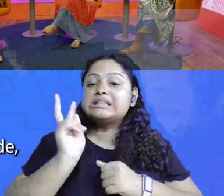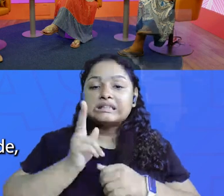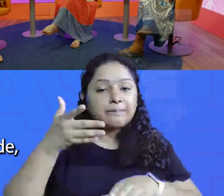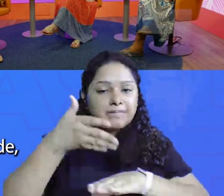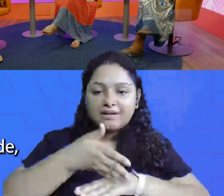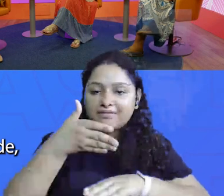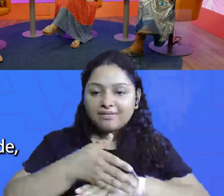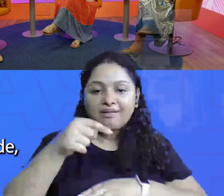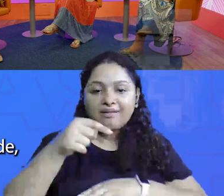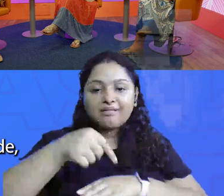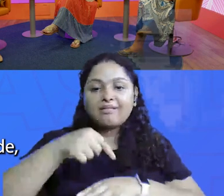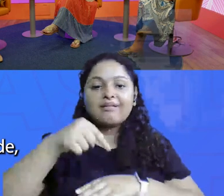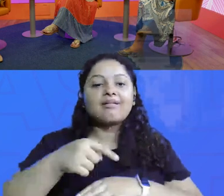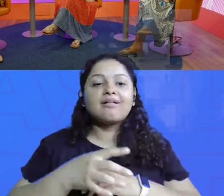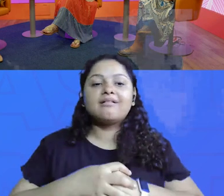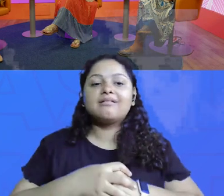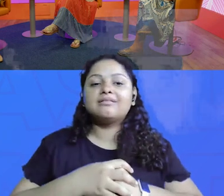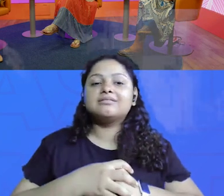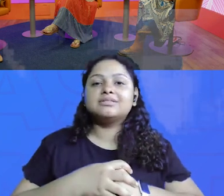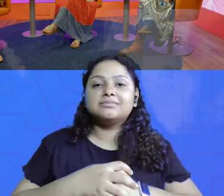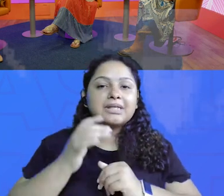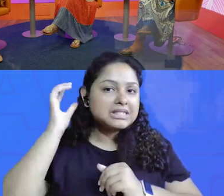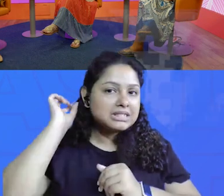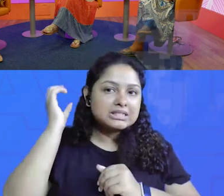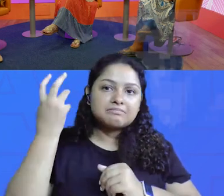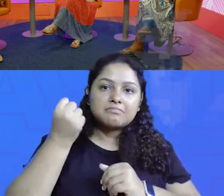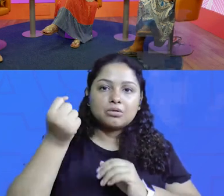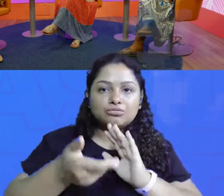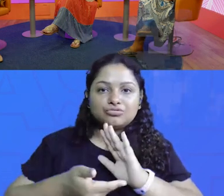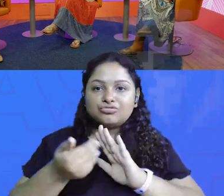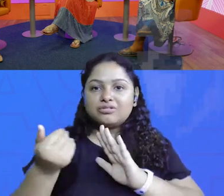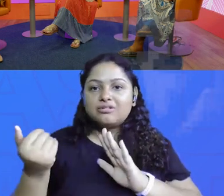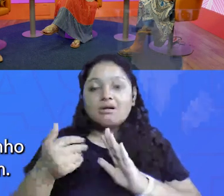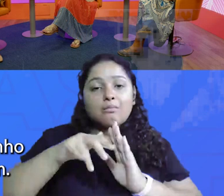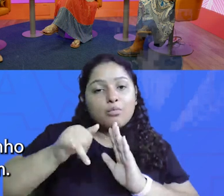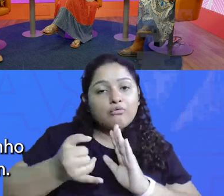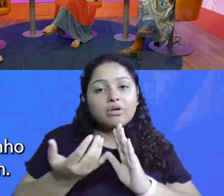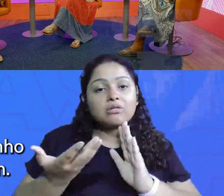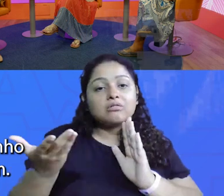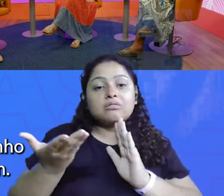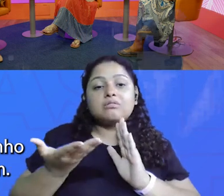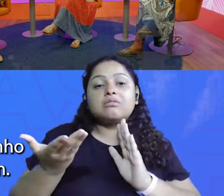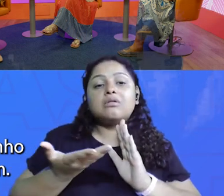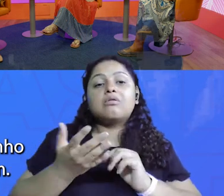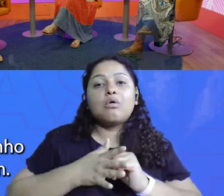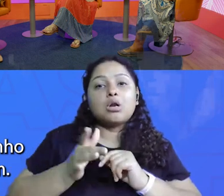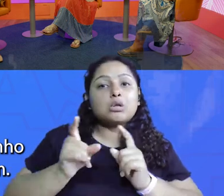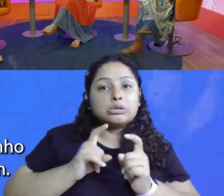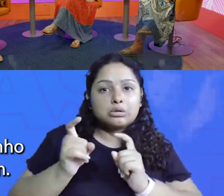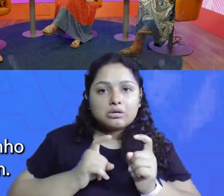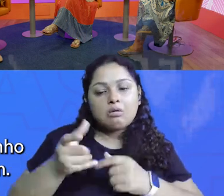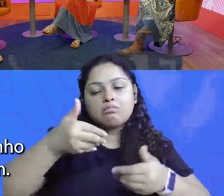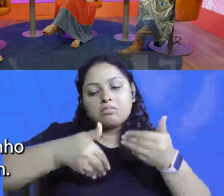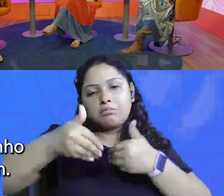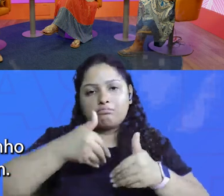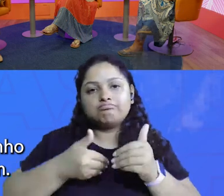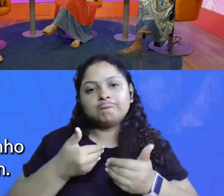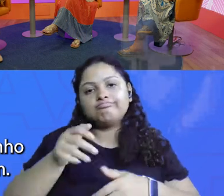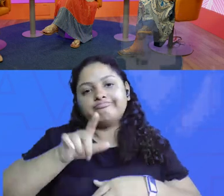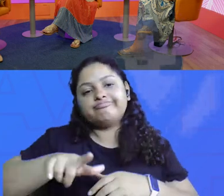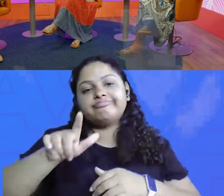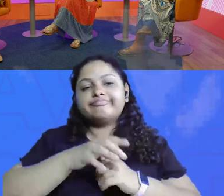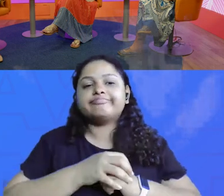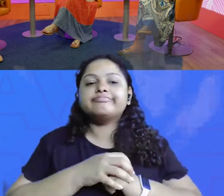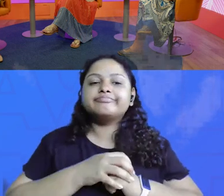nasci, na verdade, sempre venho aqui para tirar esses cabelos brancos, tá bom? Então aproveito a tarde porque não tem reunião para cuidar de mim